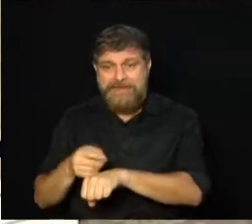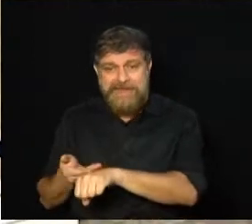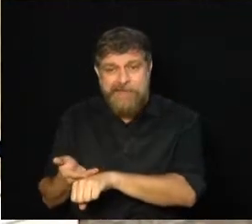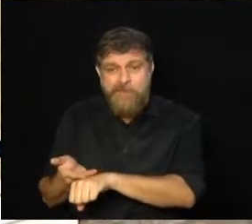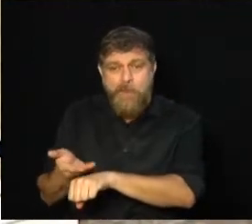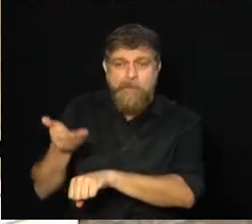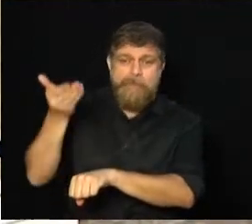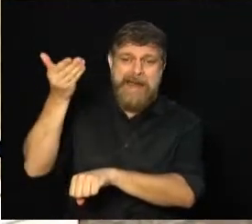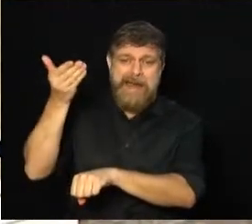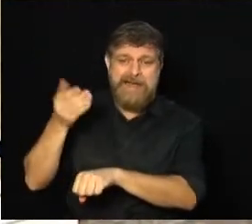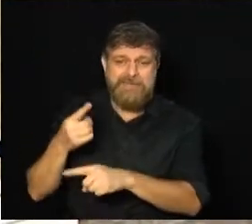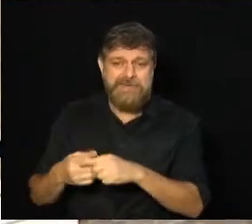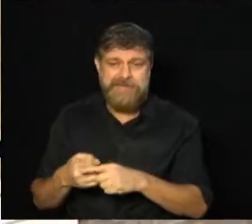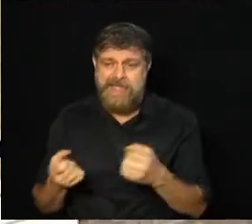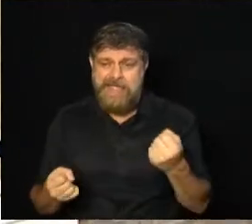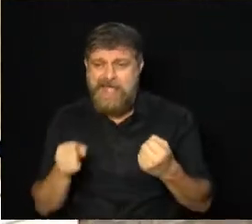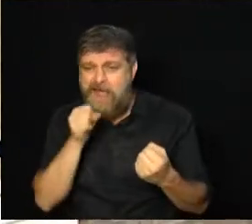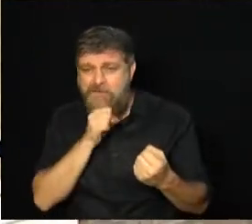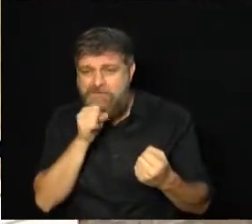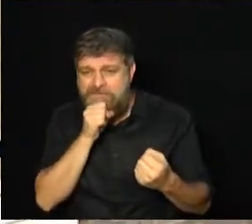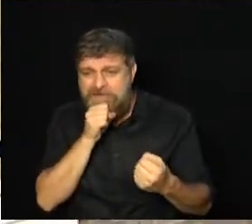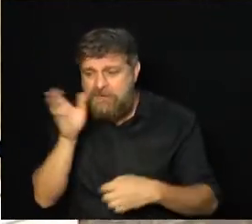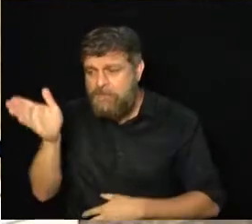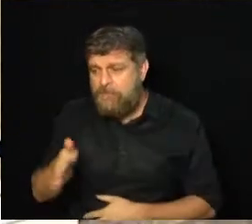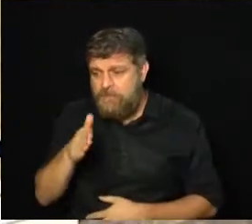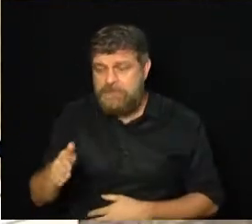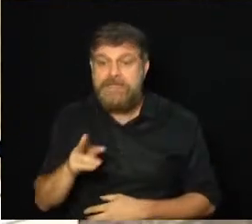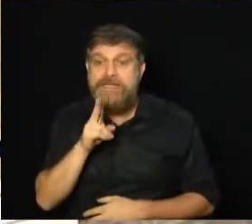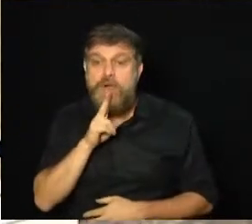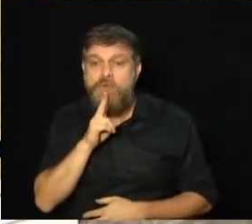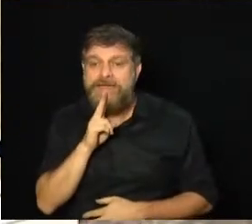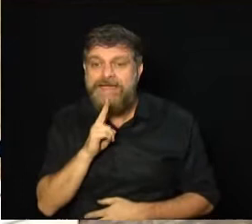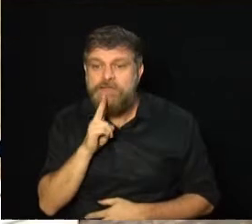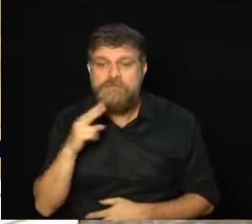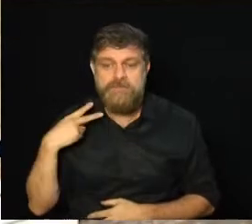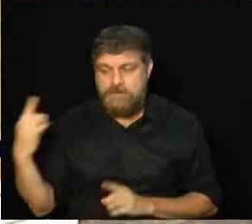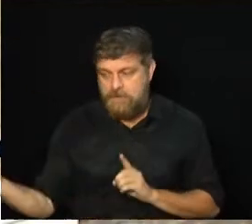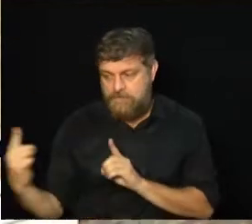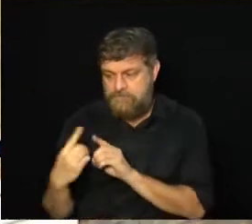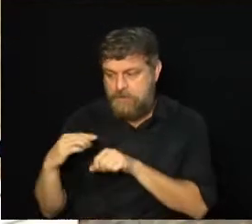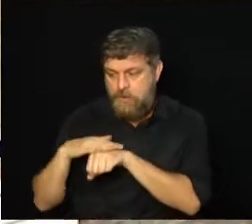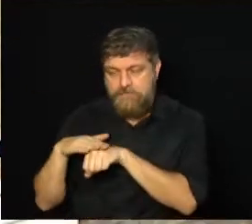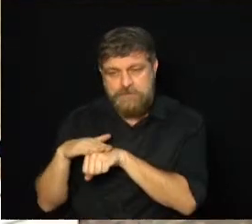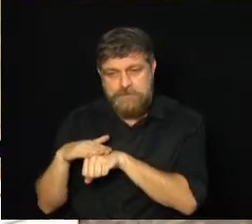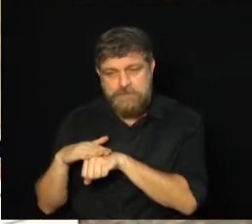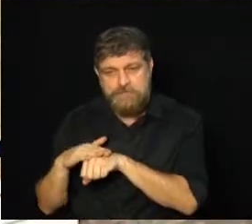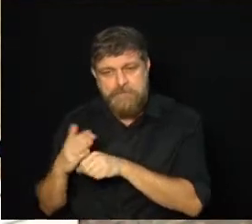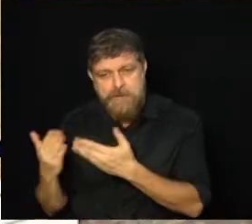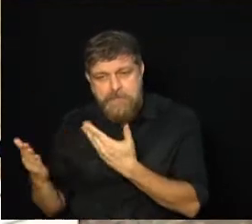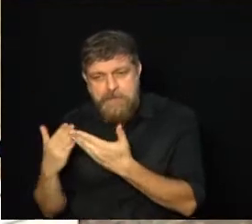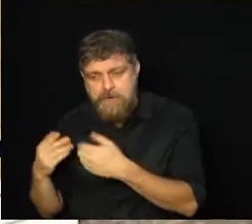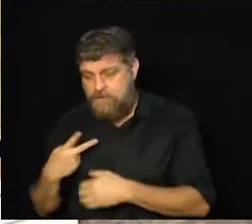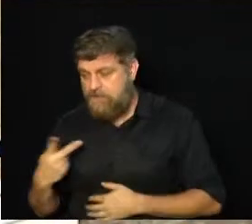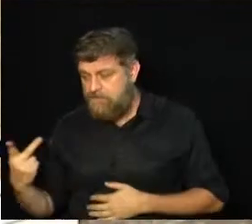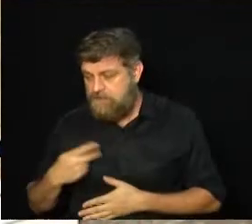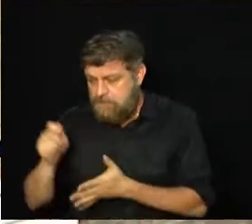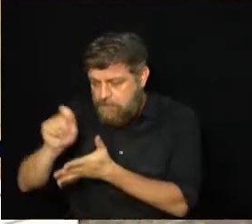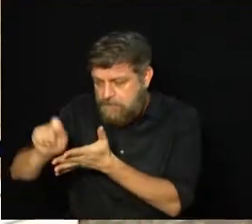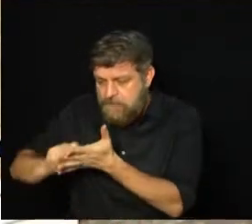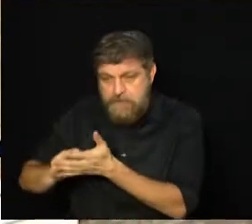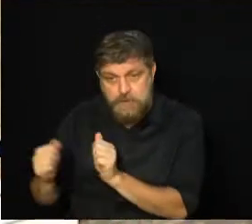do veículo. Então, o vereador Nelson me procurou e ele falou, Felipe, vamos fazer o projeto em conjunto,